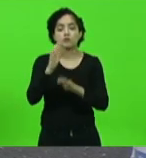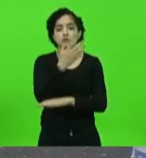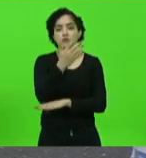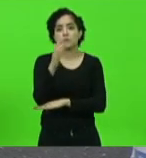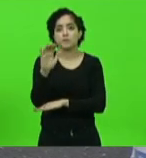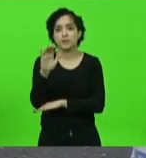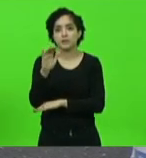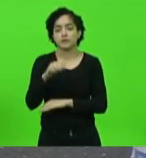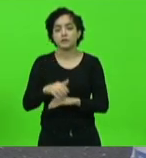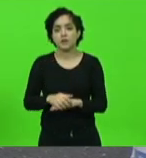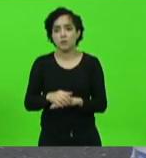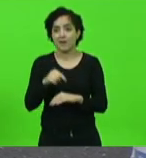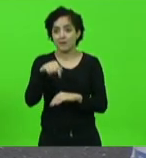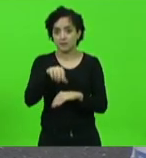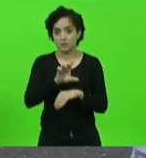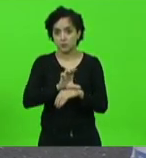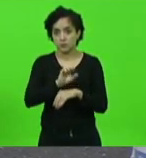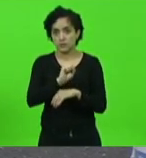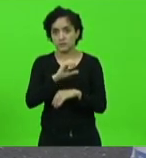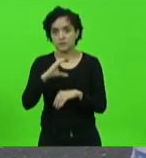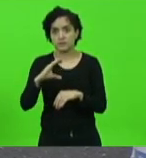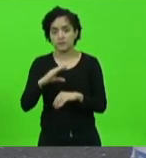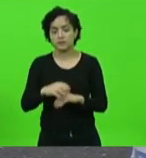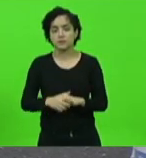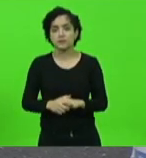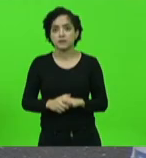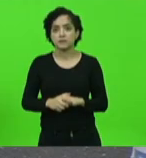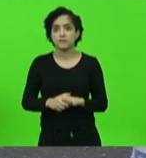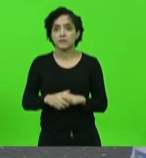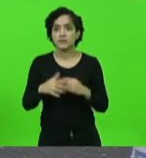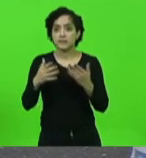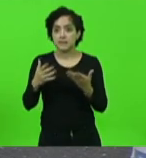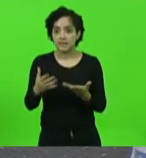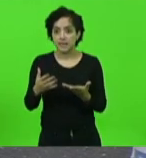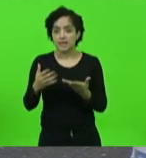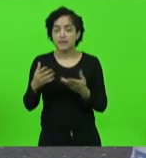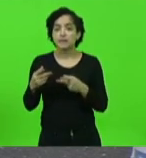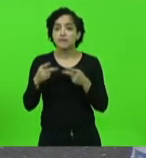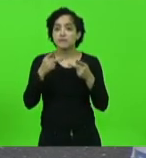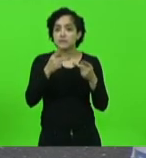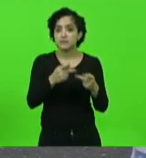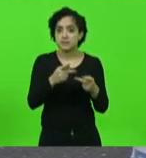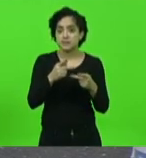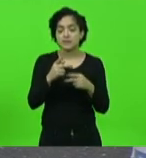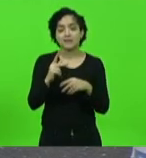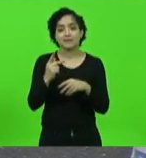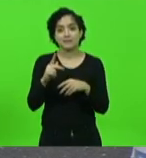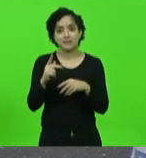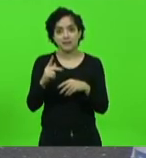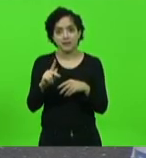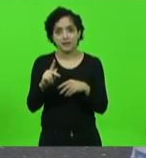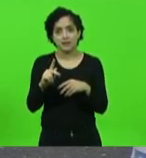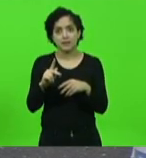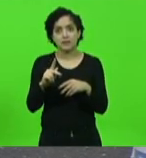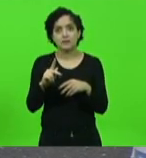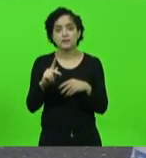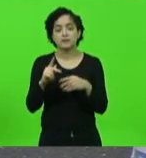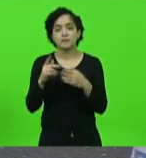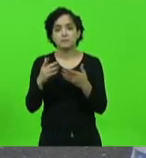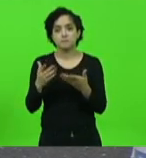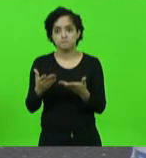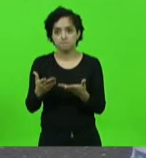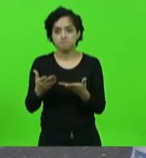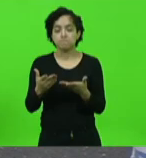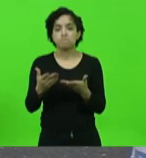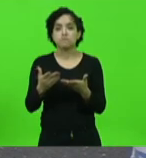de Santa Catarina e na sua visita em Noé Santa Catarina passando por